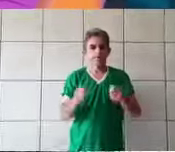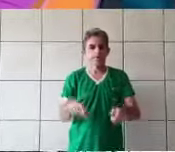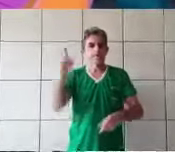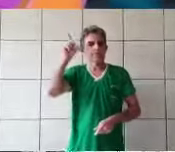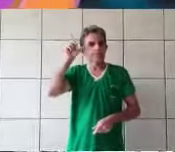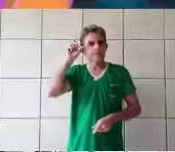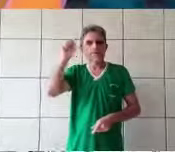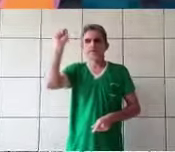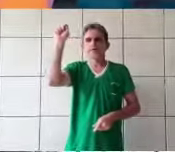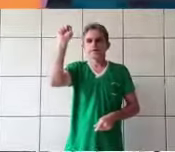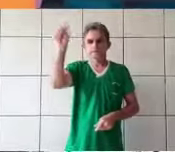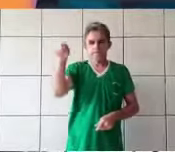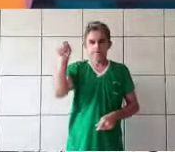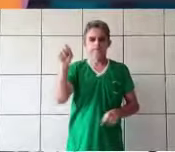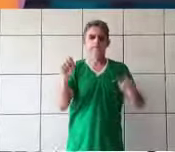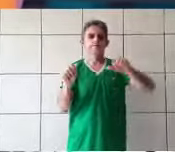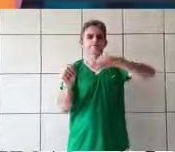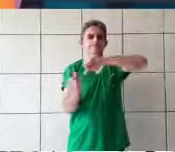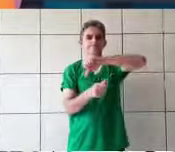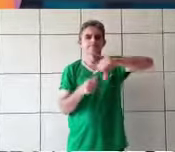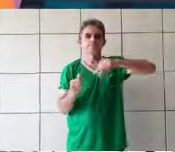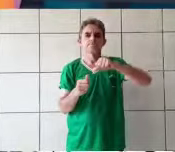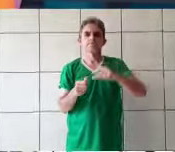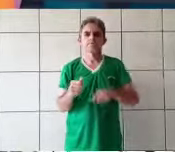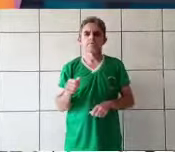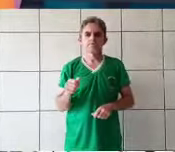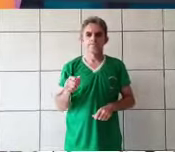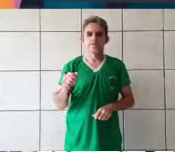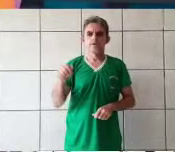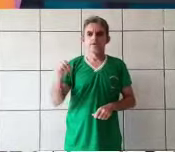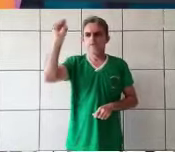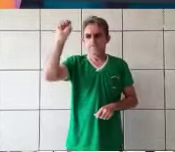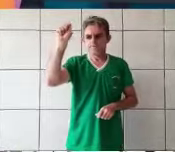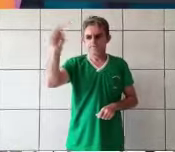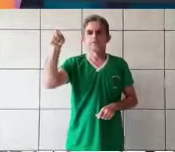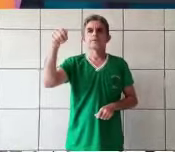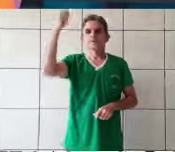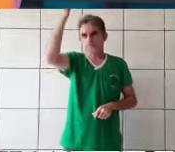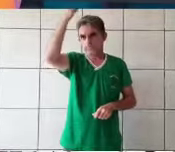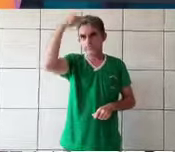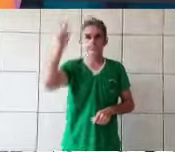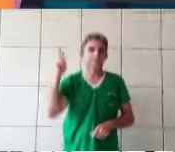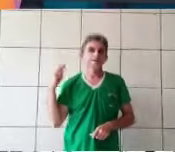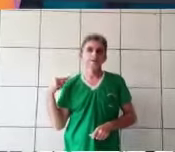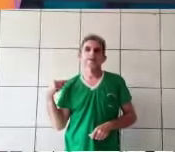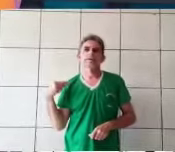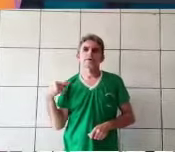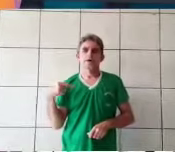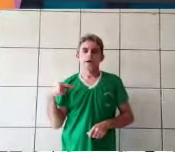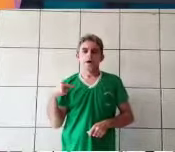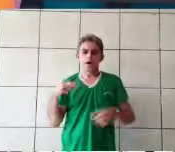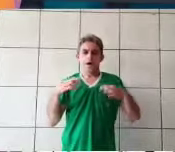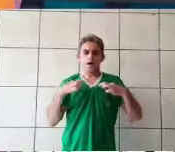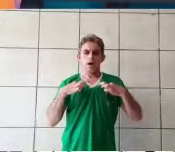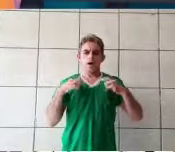Espantada como estava, Cinderela olhava para a carruagem de cavalos que a fada fez. Quando ela tocou